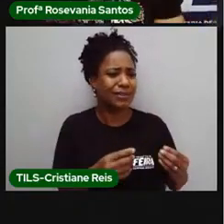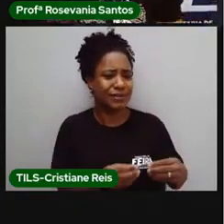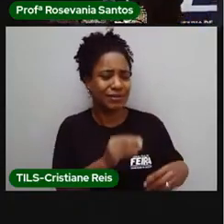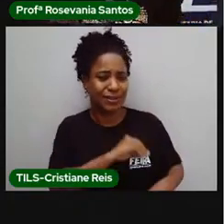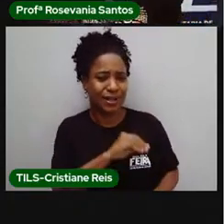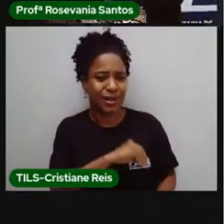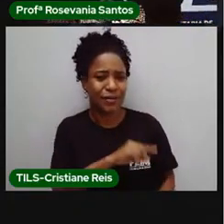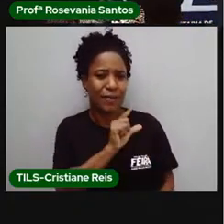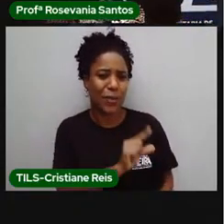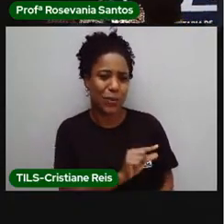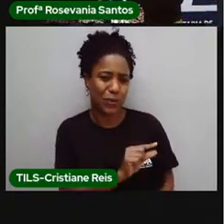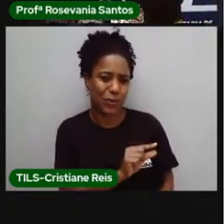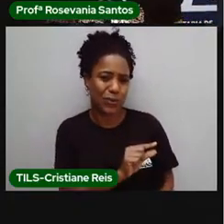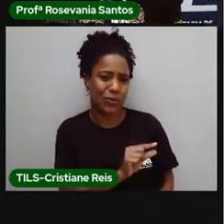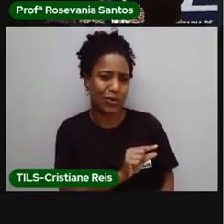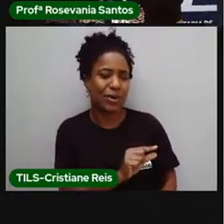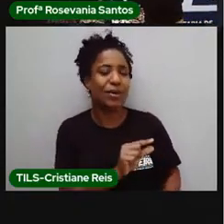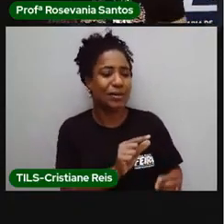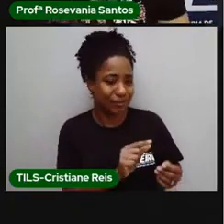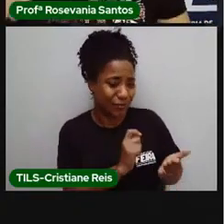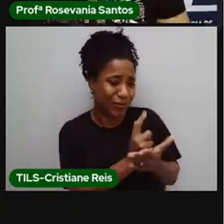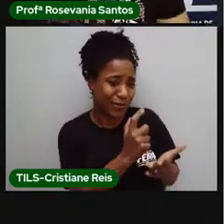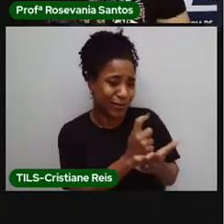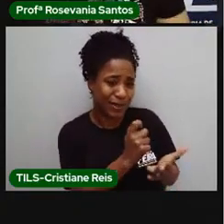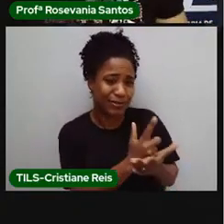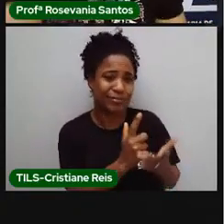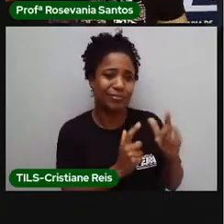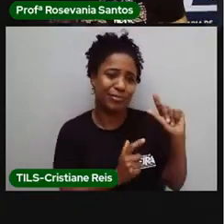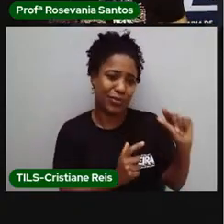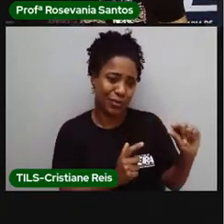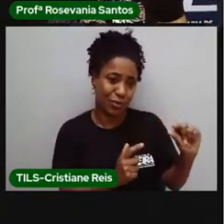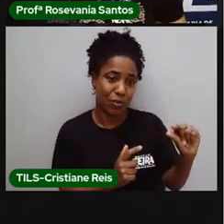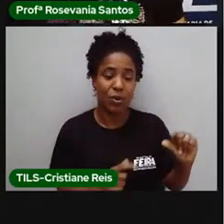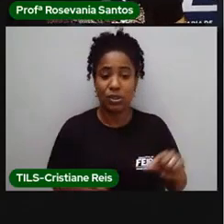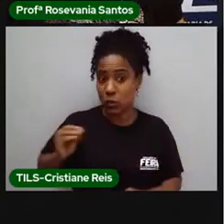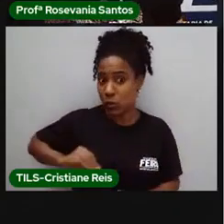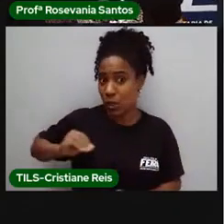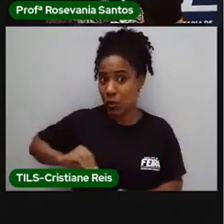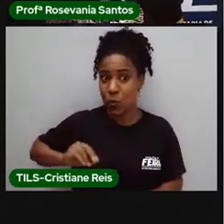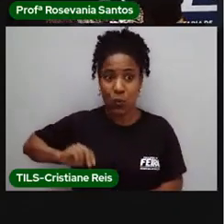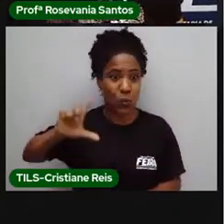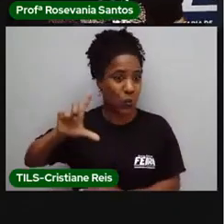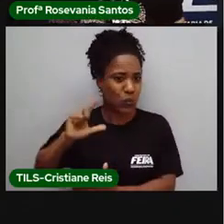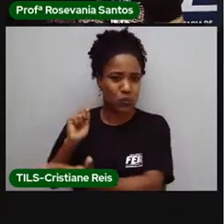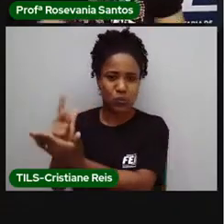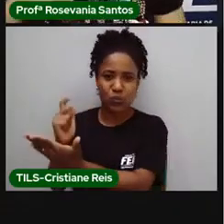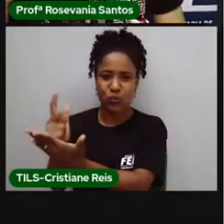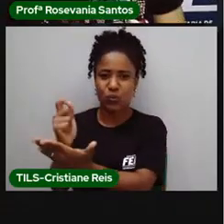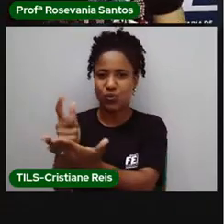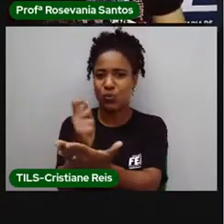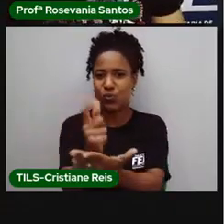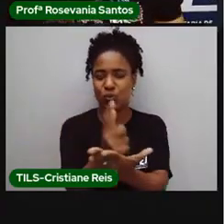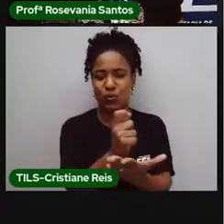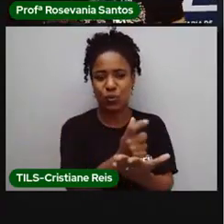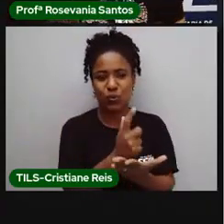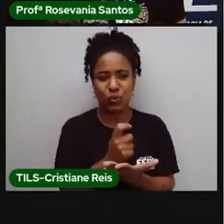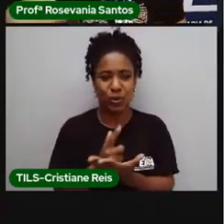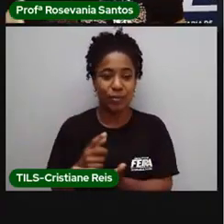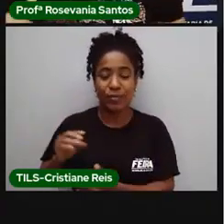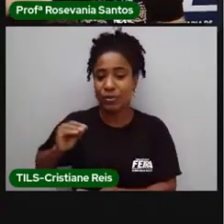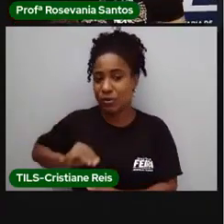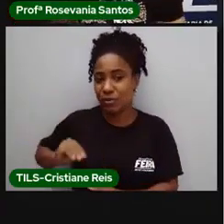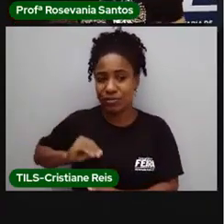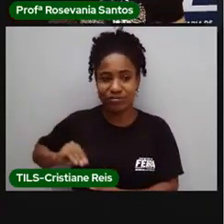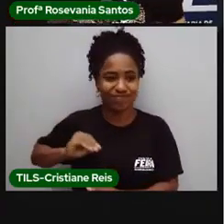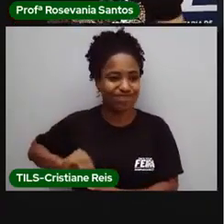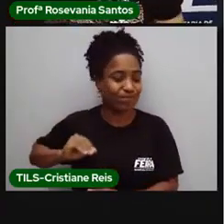Eu vou poder comprar menos coisas que eu ganho menos. E eu vou poder comprar muito mais coisas. Chega ao ponto de a gente ter tanto dinheiro que não